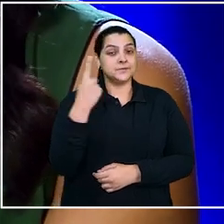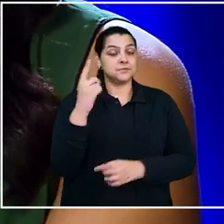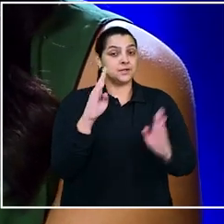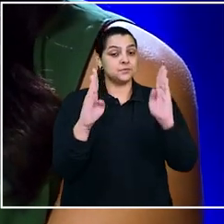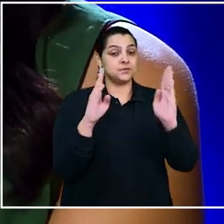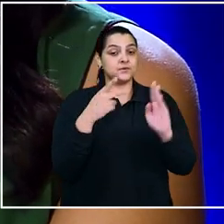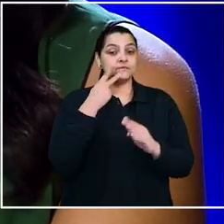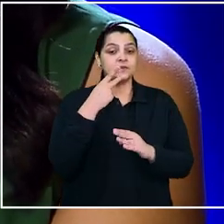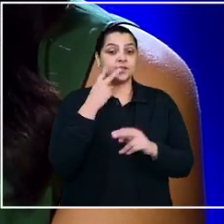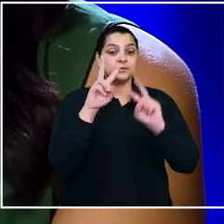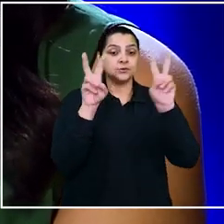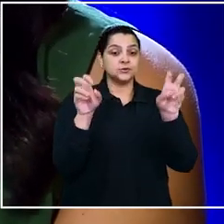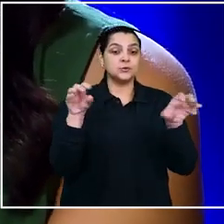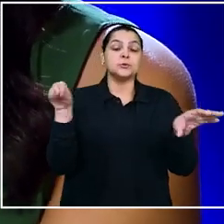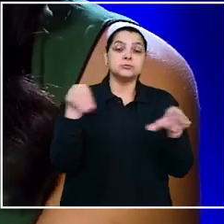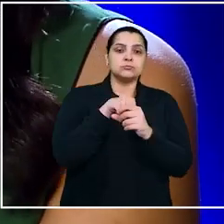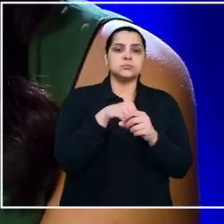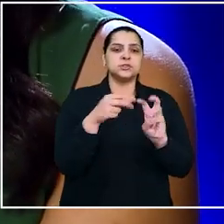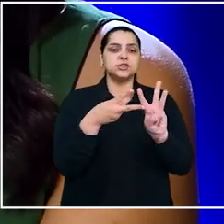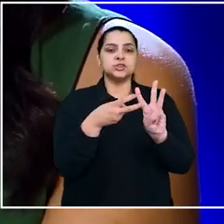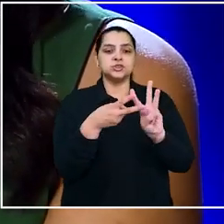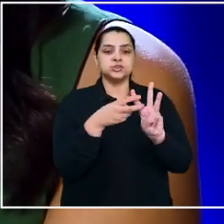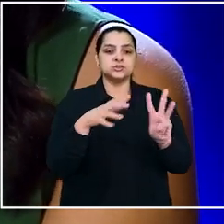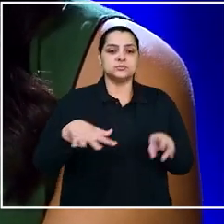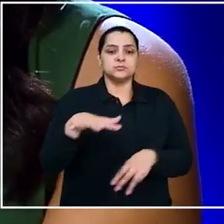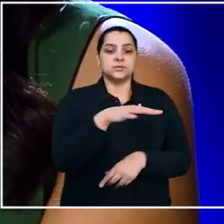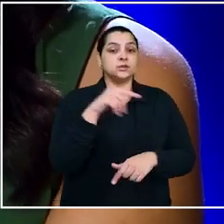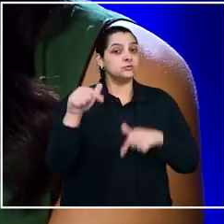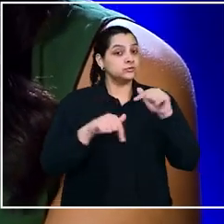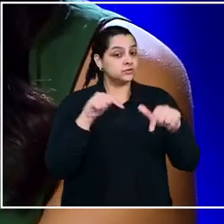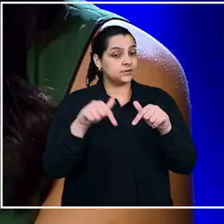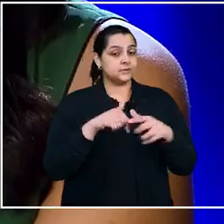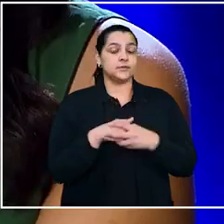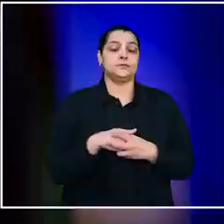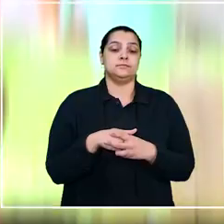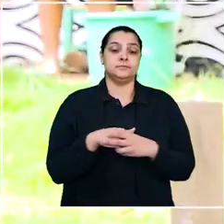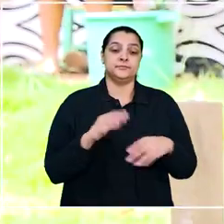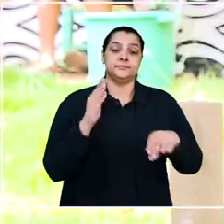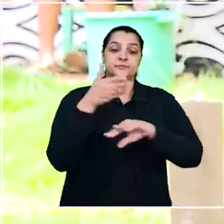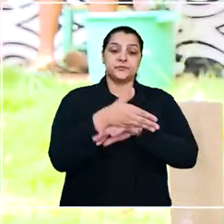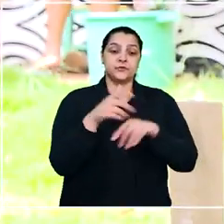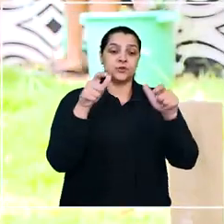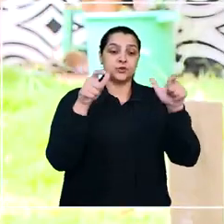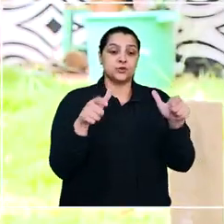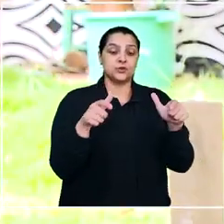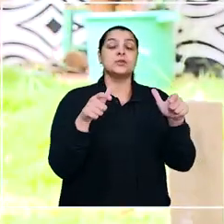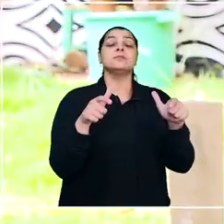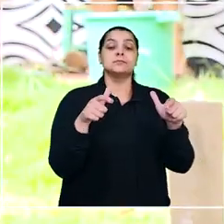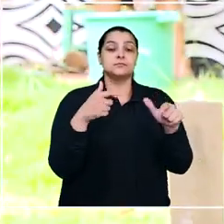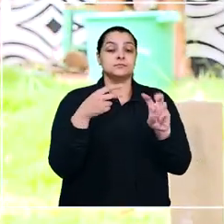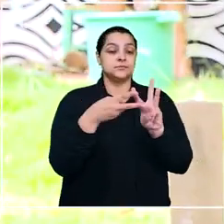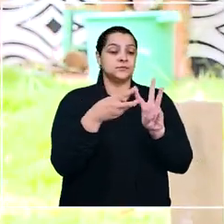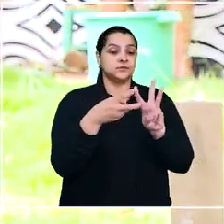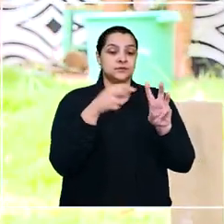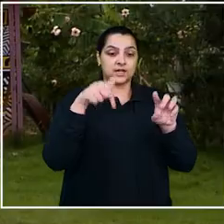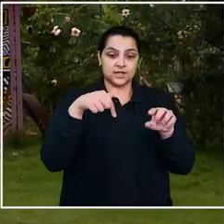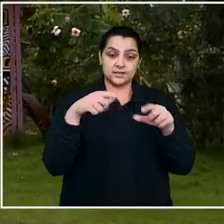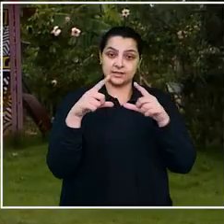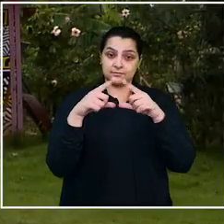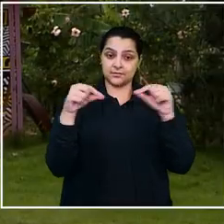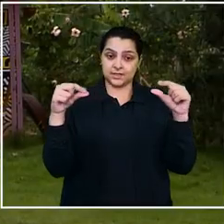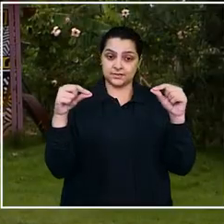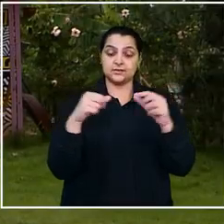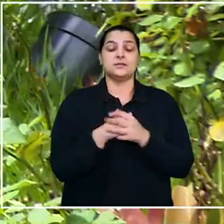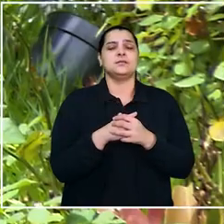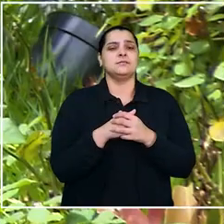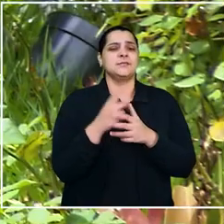e no primeiro episódio falamos sobre a inserção de indígenas no mercado de trabalho. Nós fomos até uma reserva indígena localizada